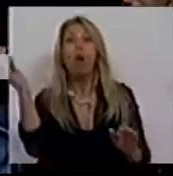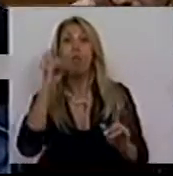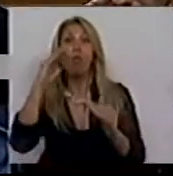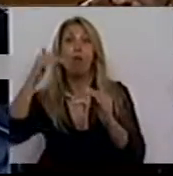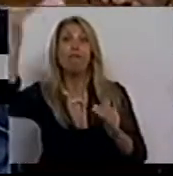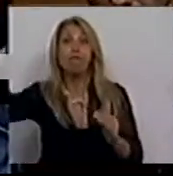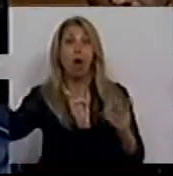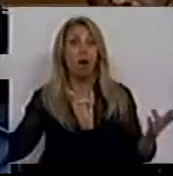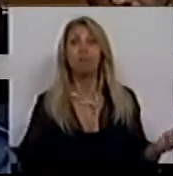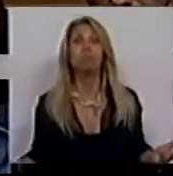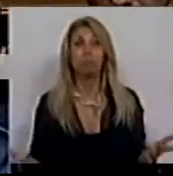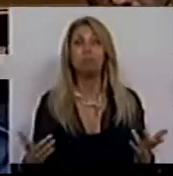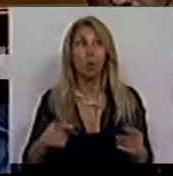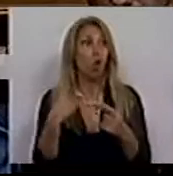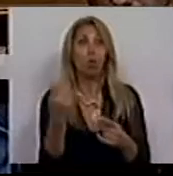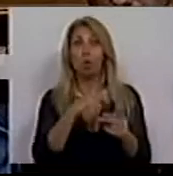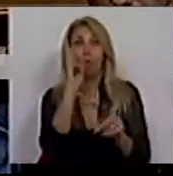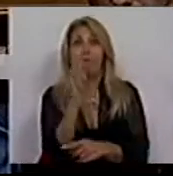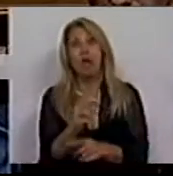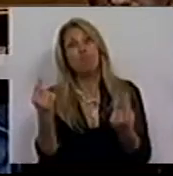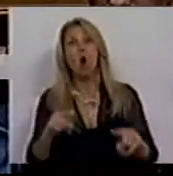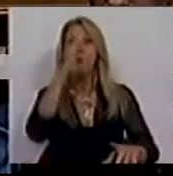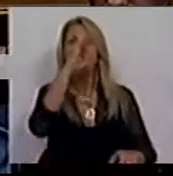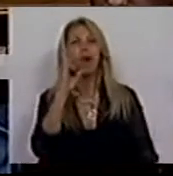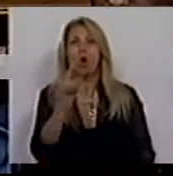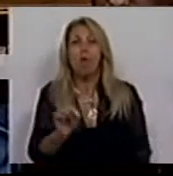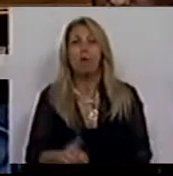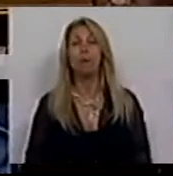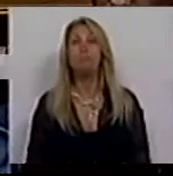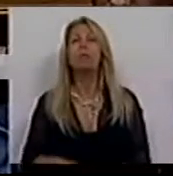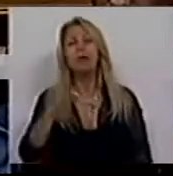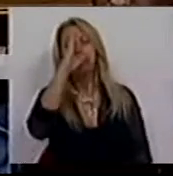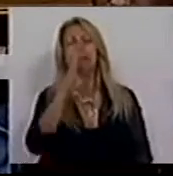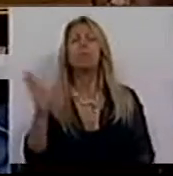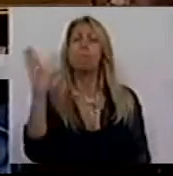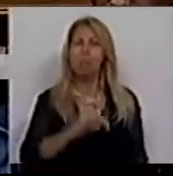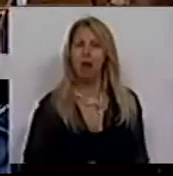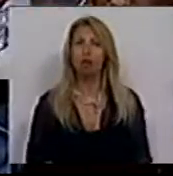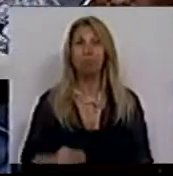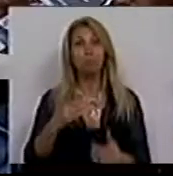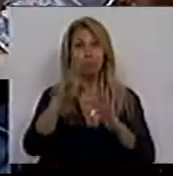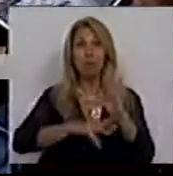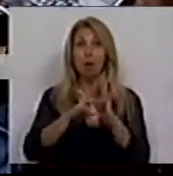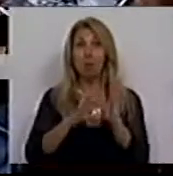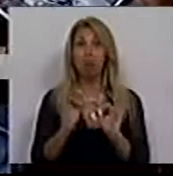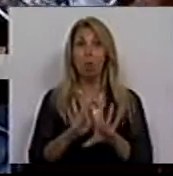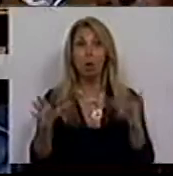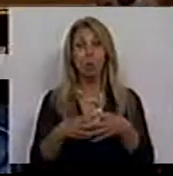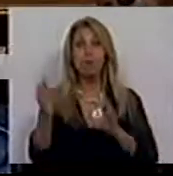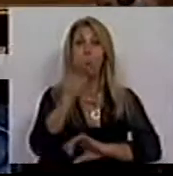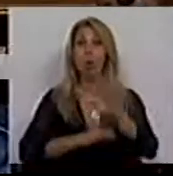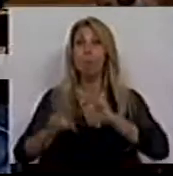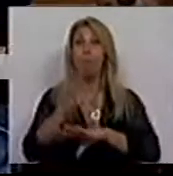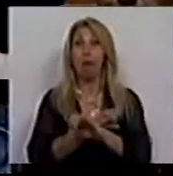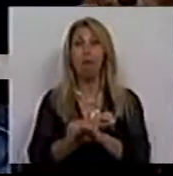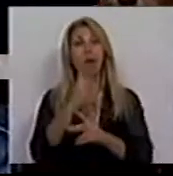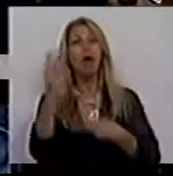está à vista de toda a gente, menos do governo. Mas sabemos mais. Sabemos também que, segundo um relatório da própria Comissão Europeia,